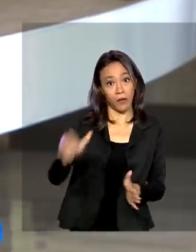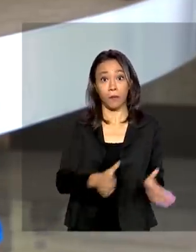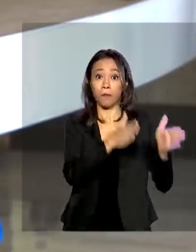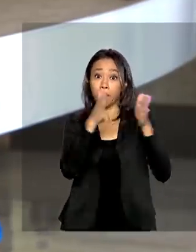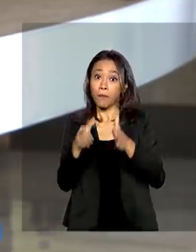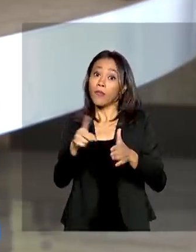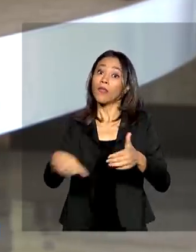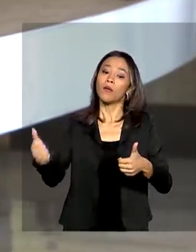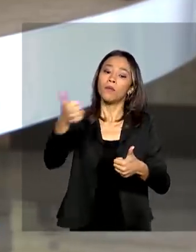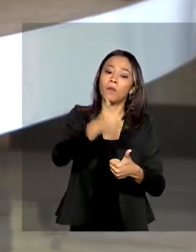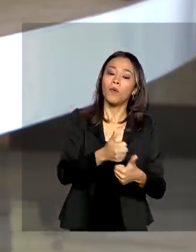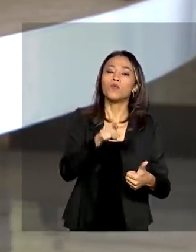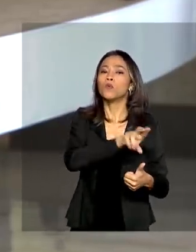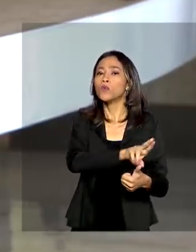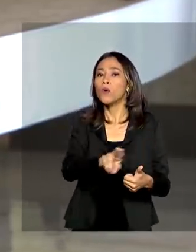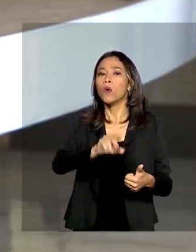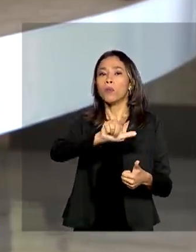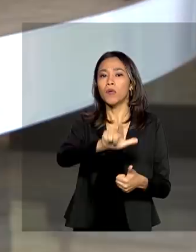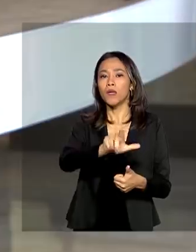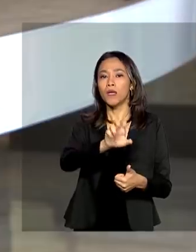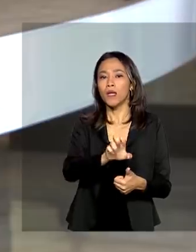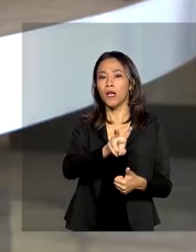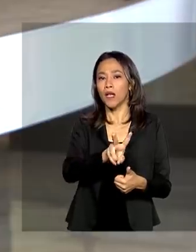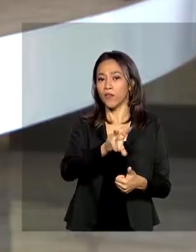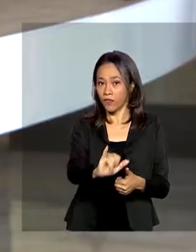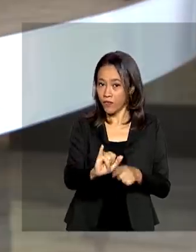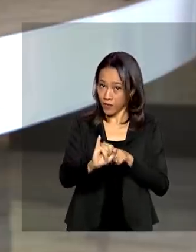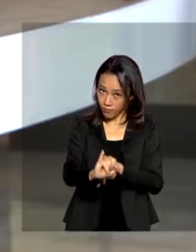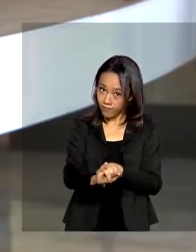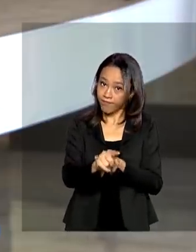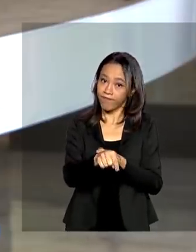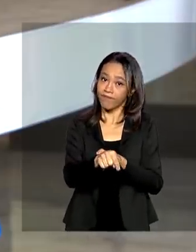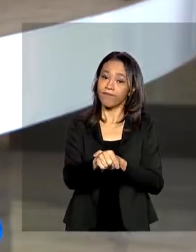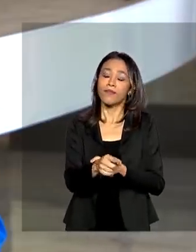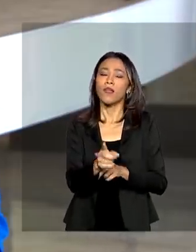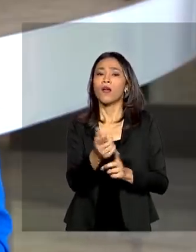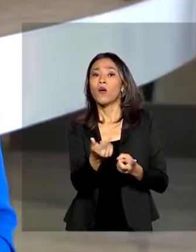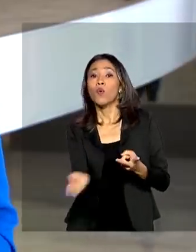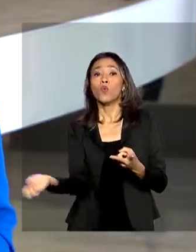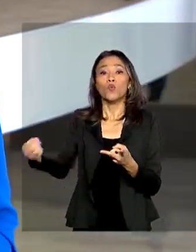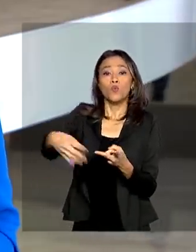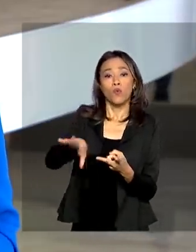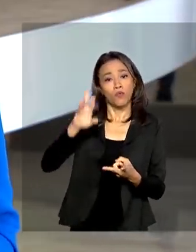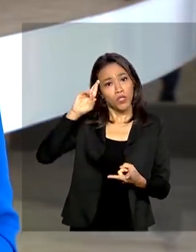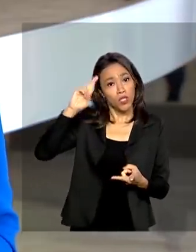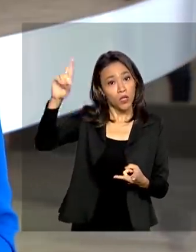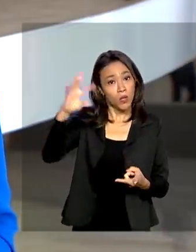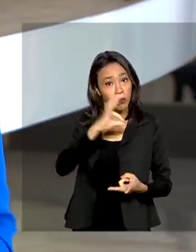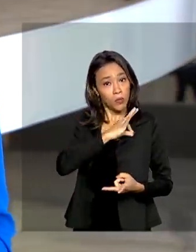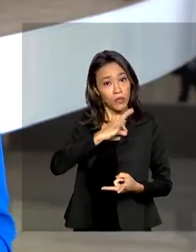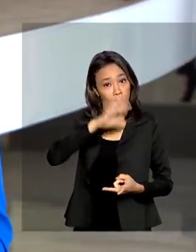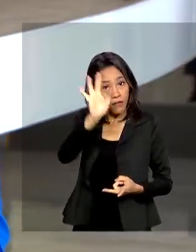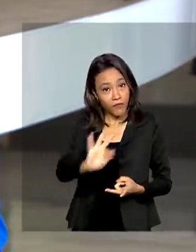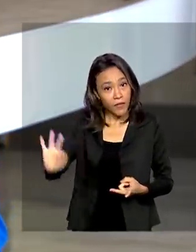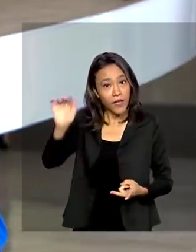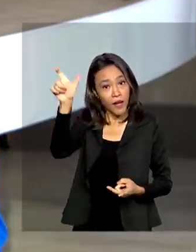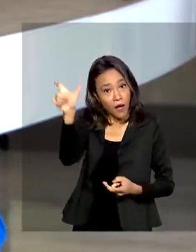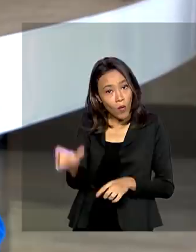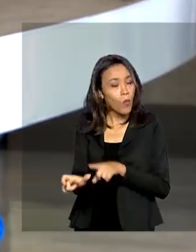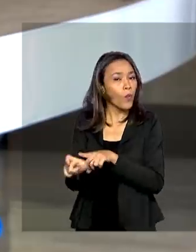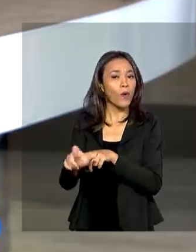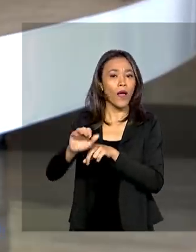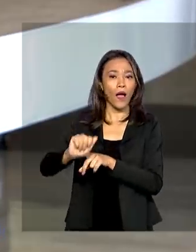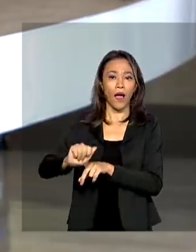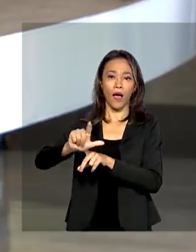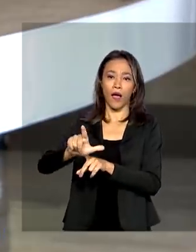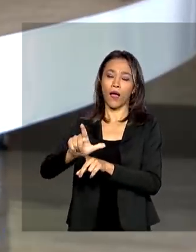Fazenda Nacional, José Levi Melo do Amaral Júnior. Já o novo diretor da Polícia Federal é Alexandre